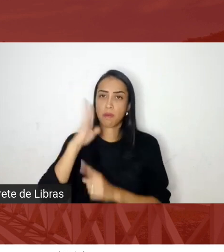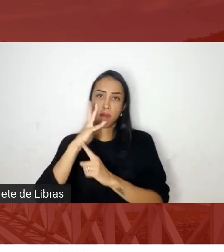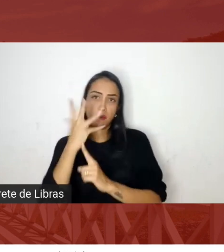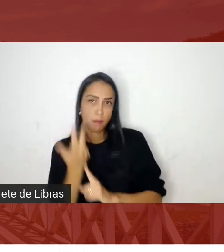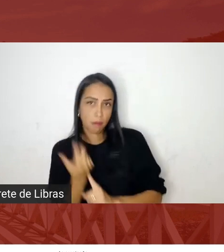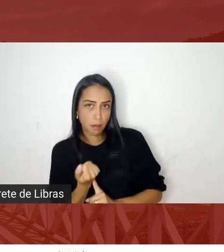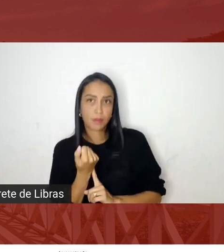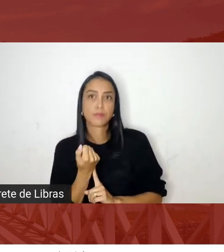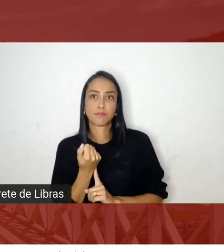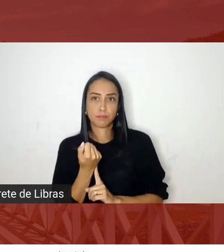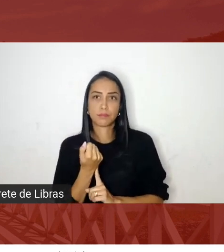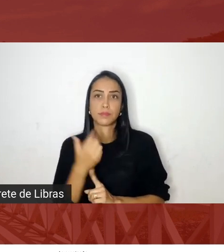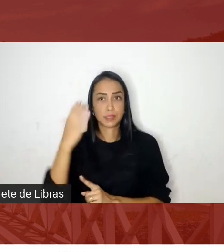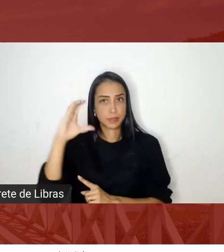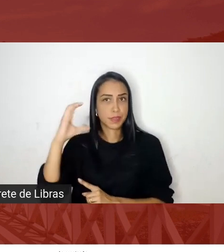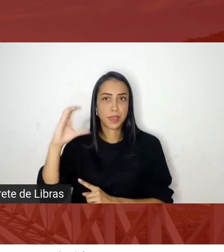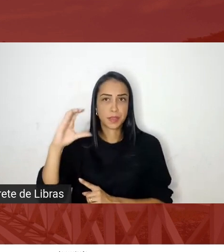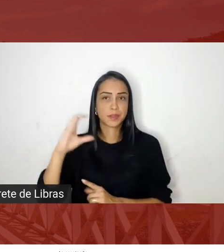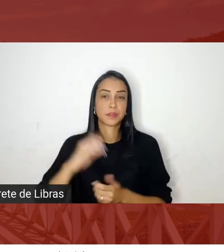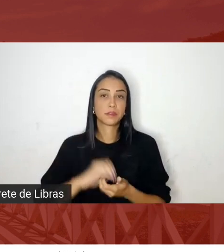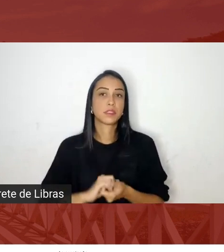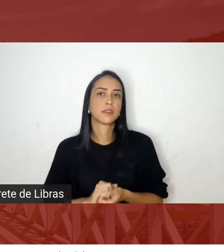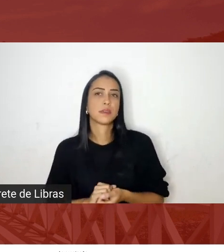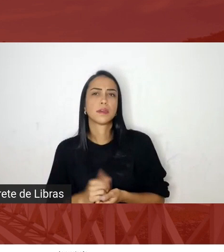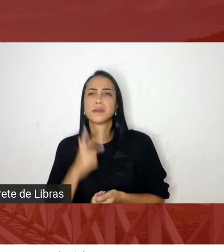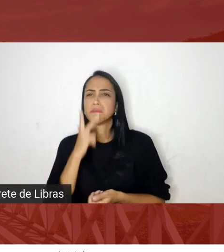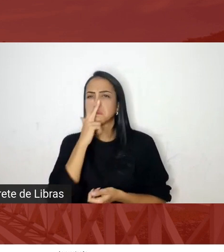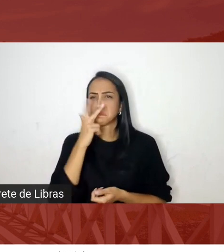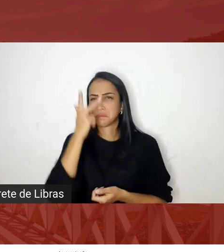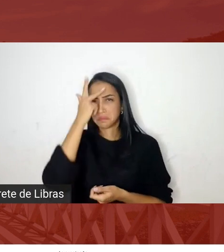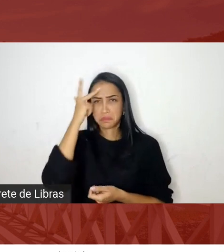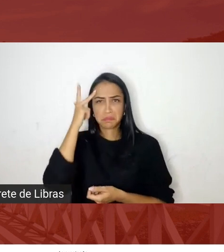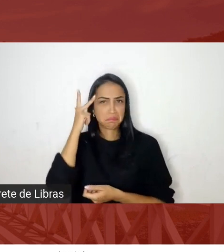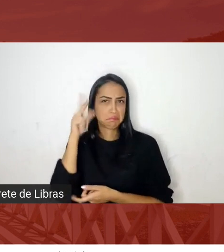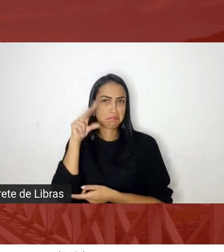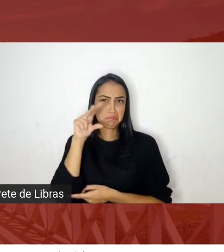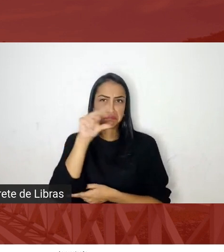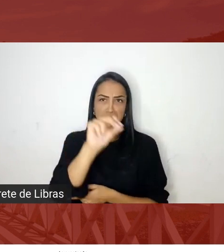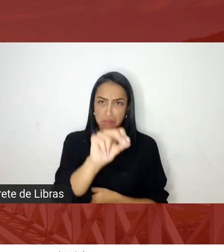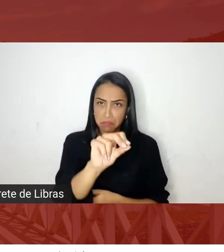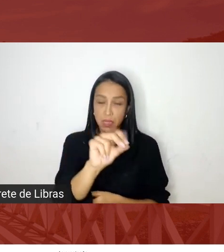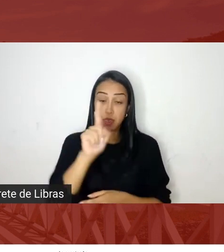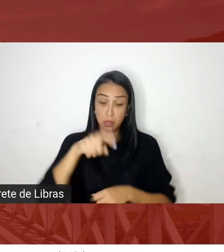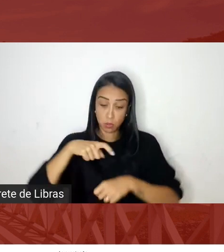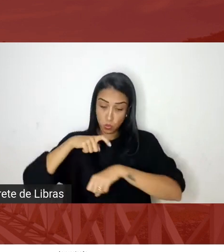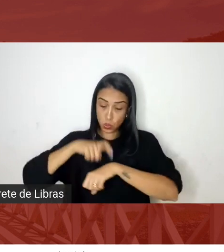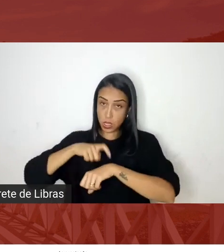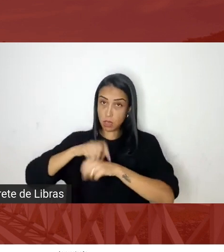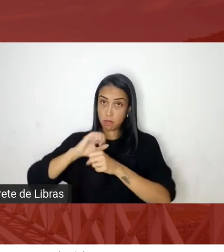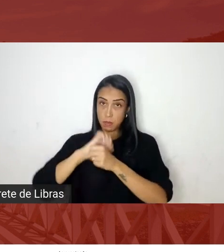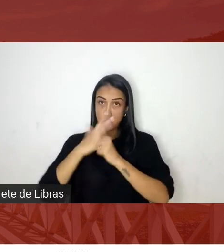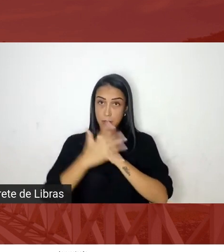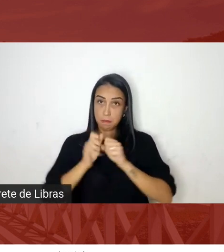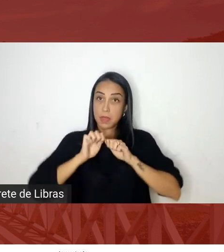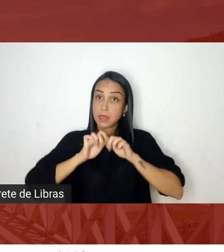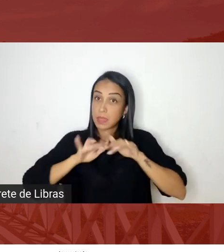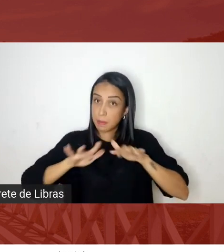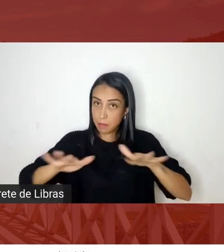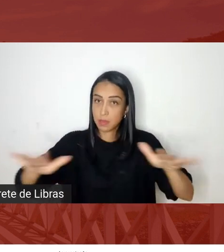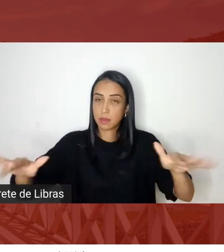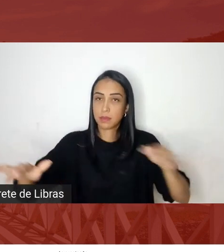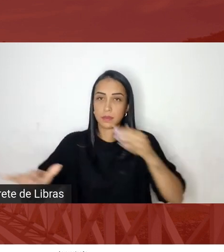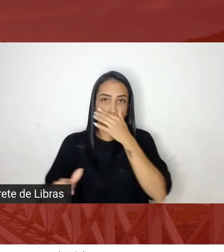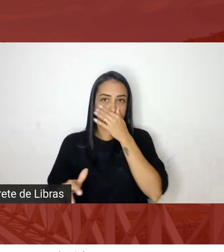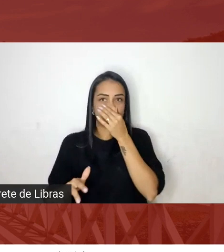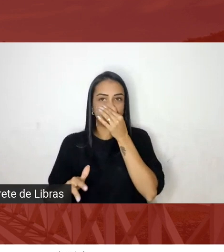né o negacionismo que se acirrou no período da pandemia é na questão